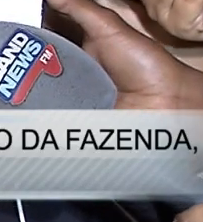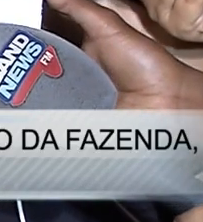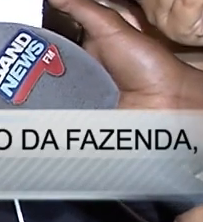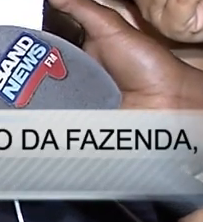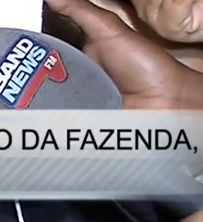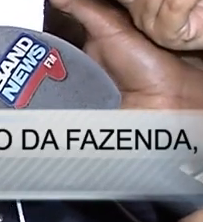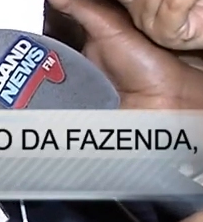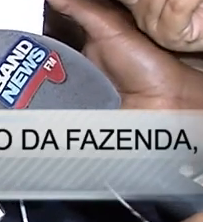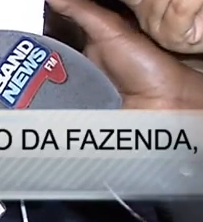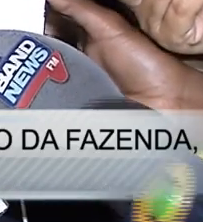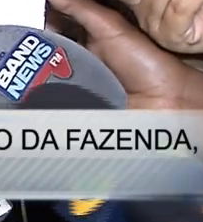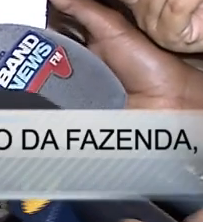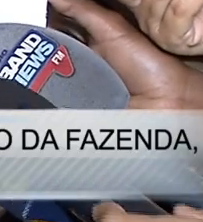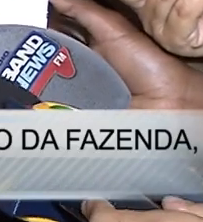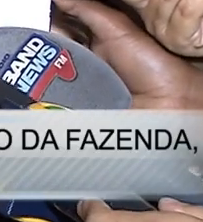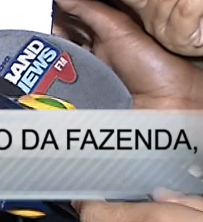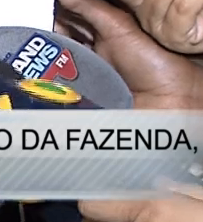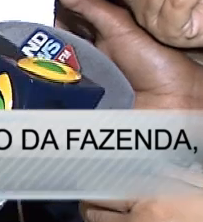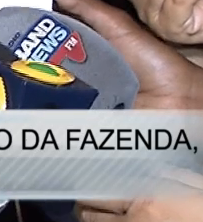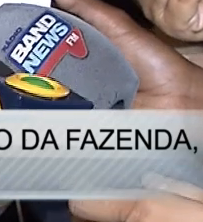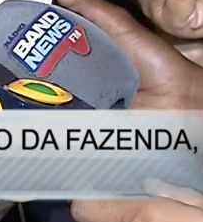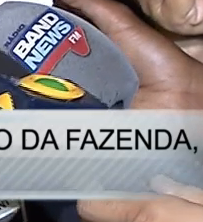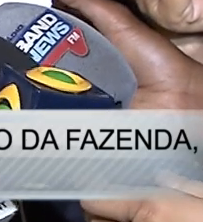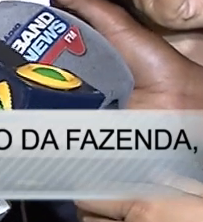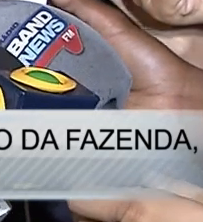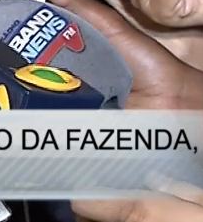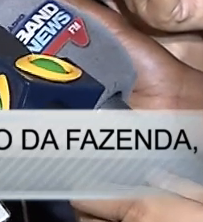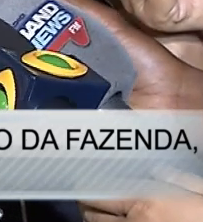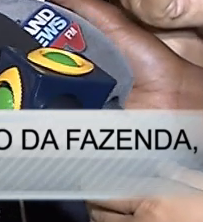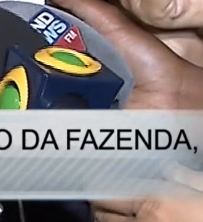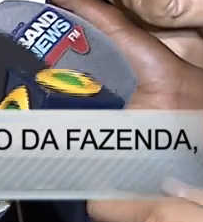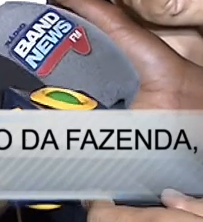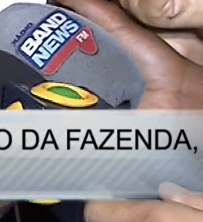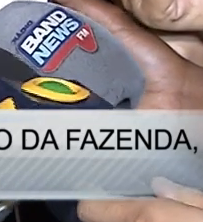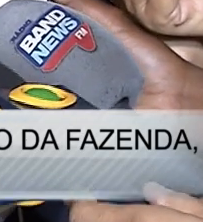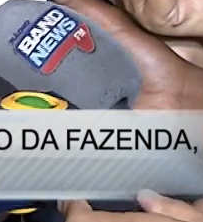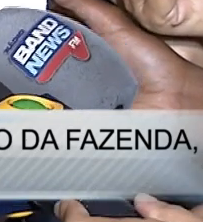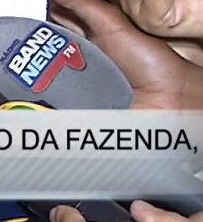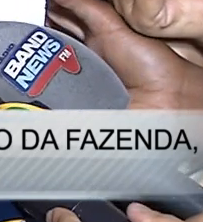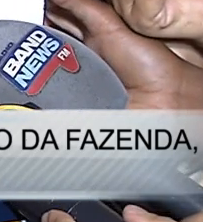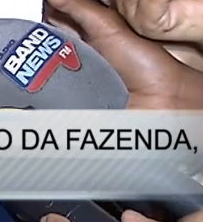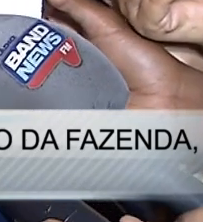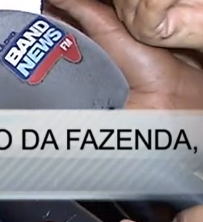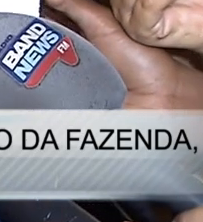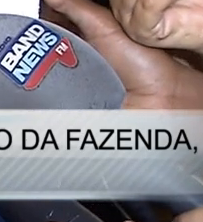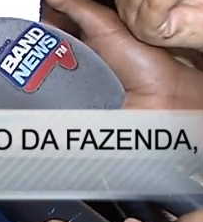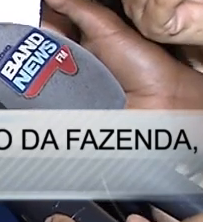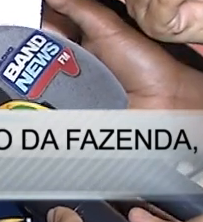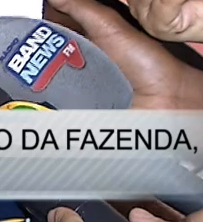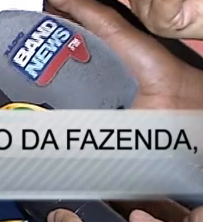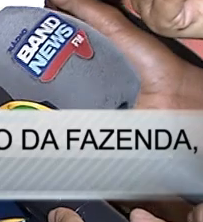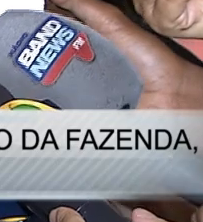nós temos o desafio de agir rápido em questões estruturais, agir com urgência em questões de longo prazo.